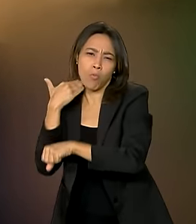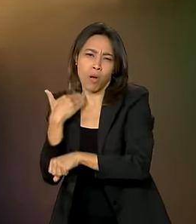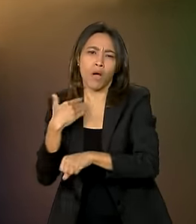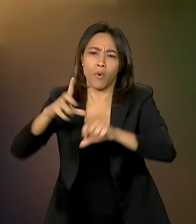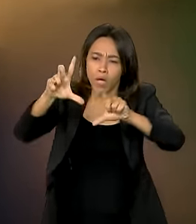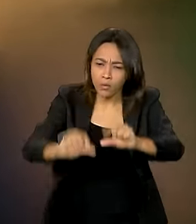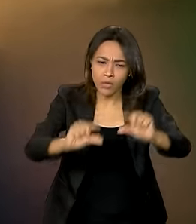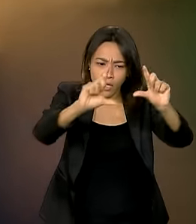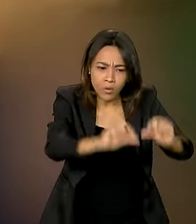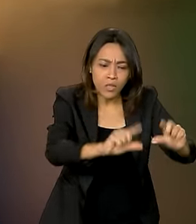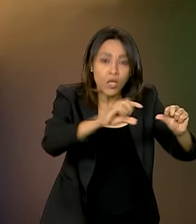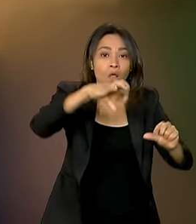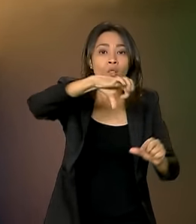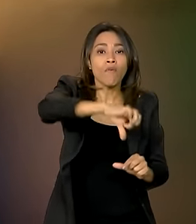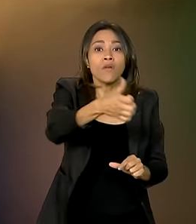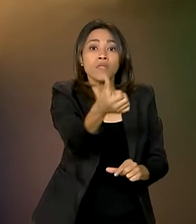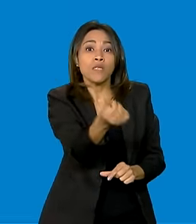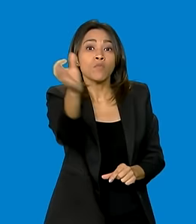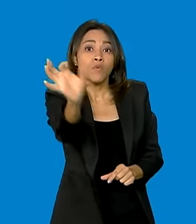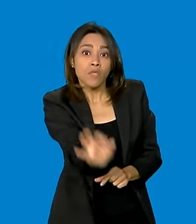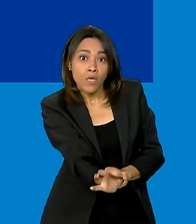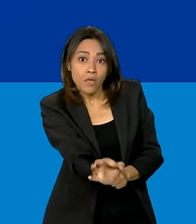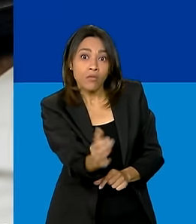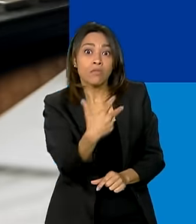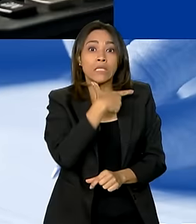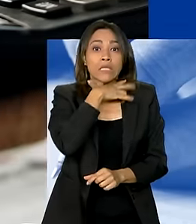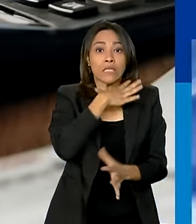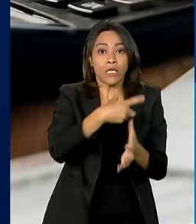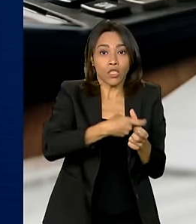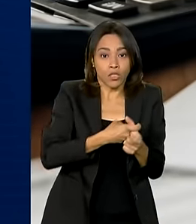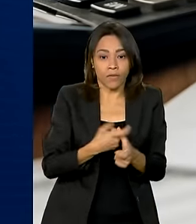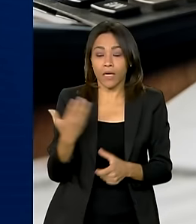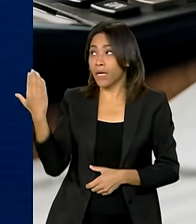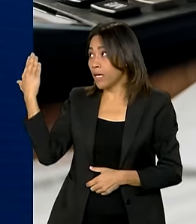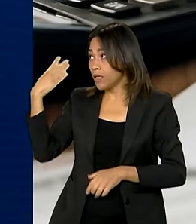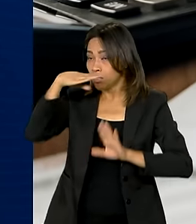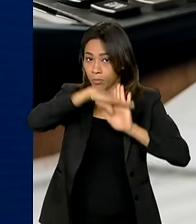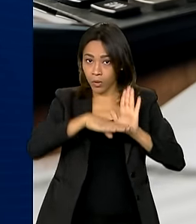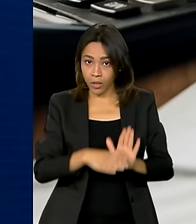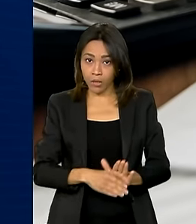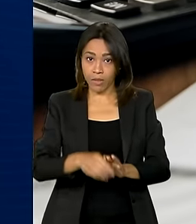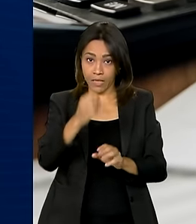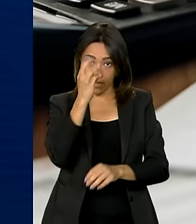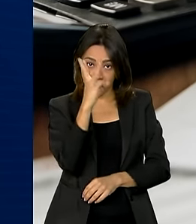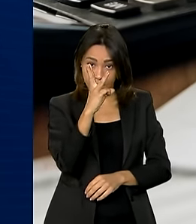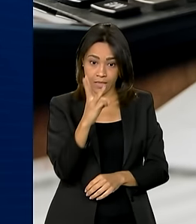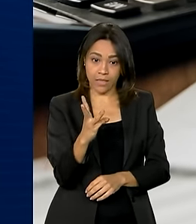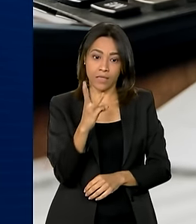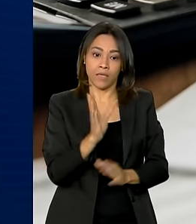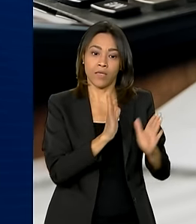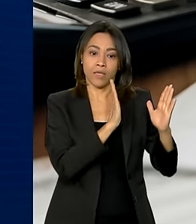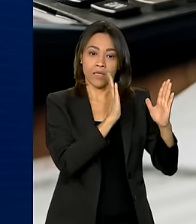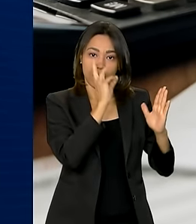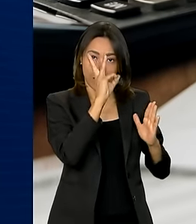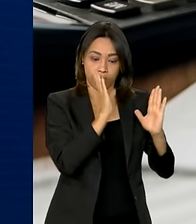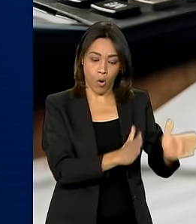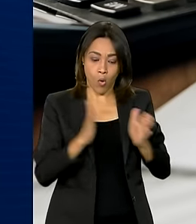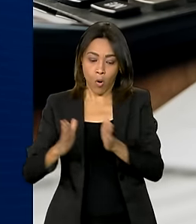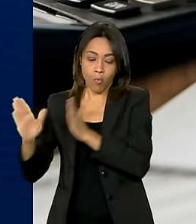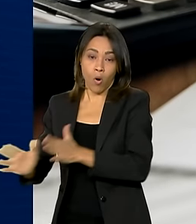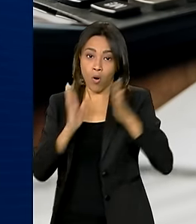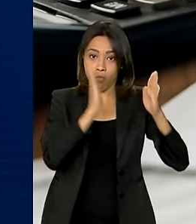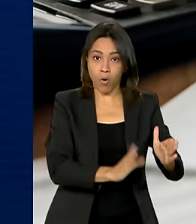redução de 96% na dívida. O Desenrola foi dividido em três etapas. Na fase 1, os